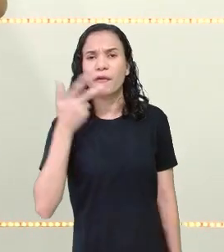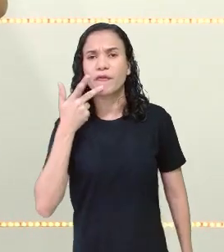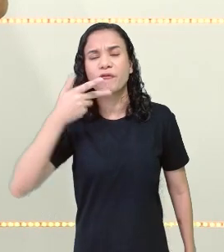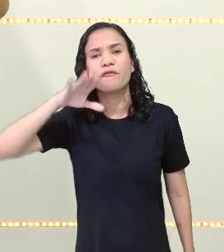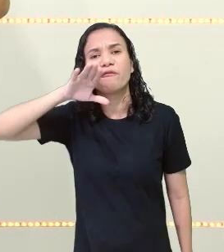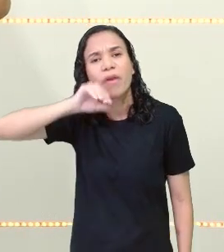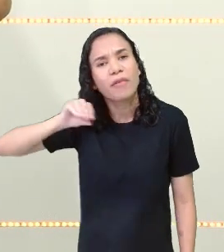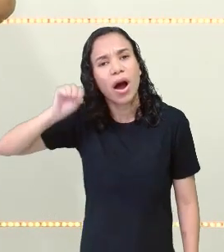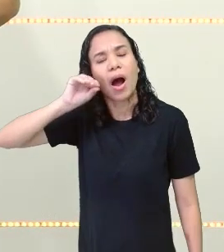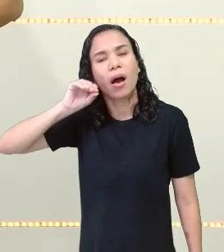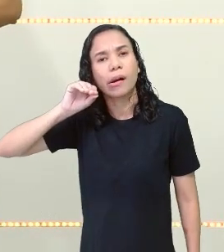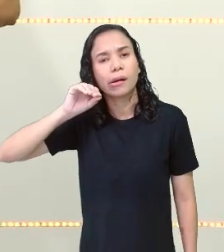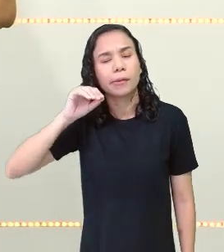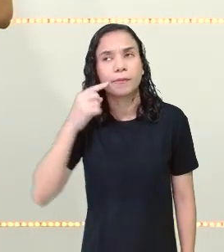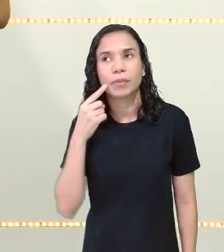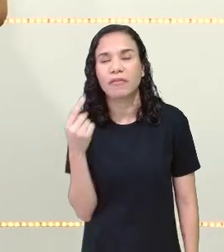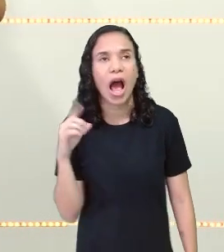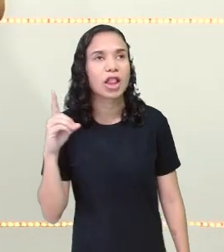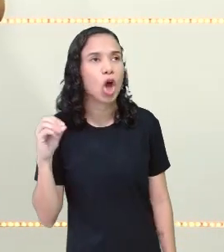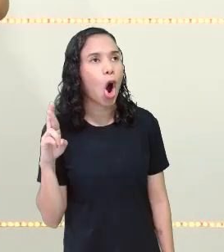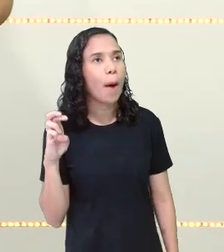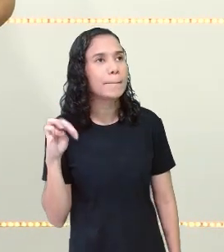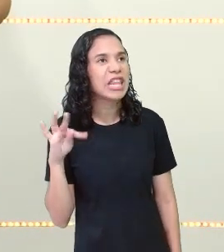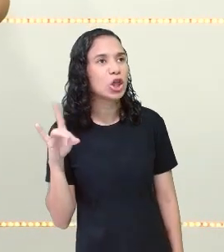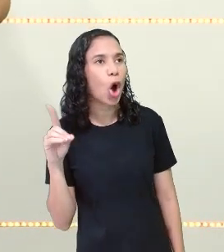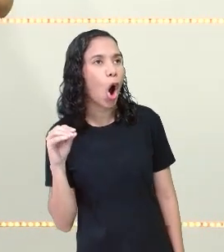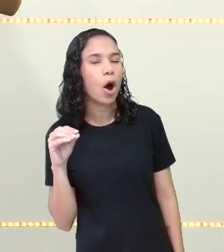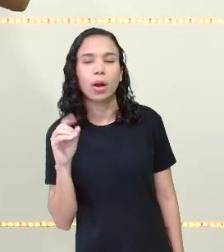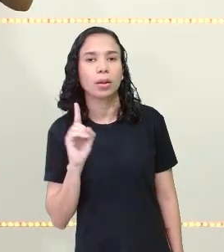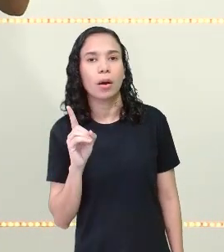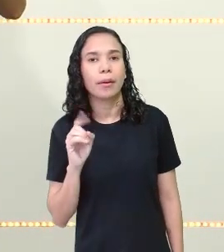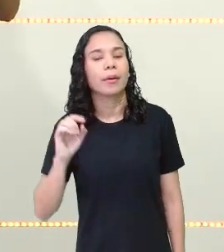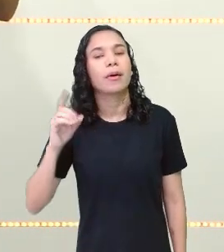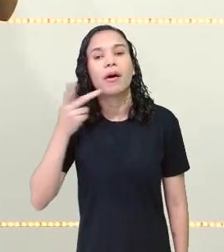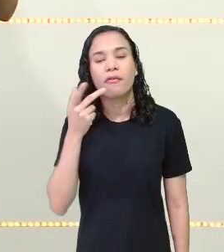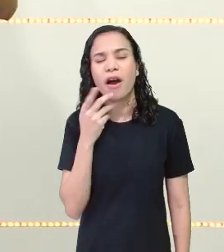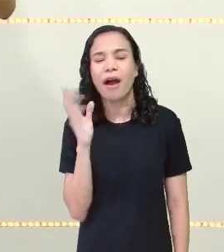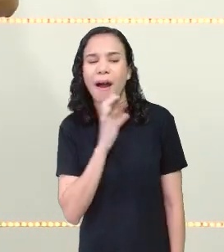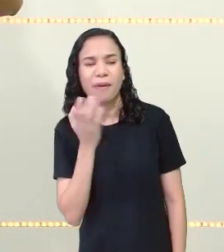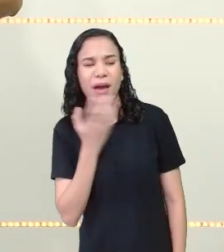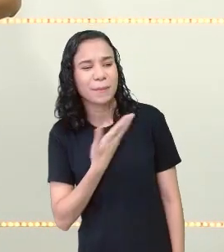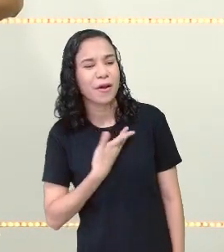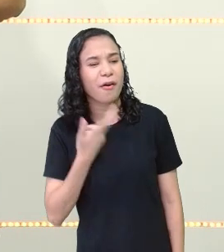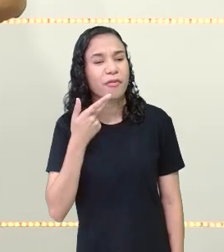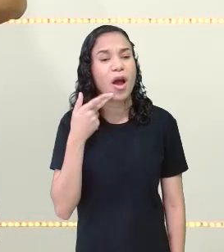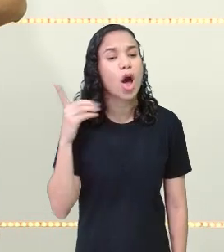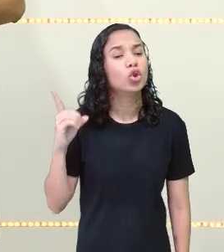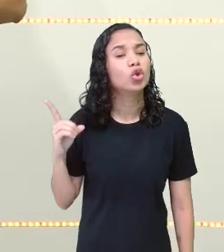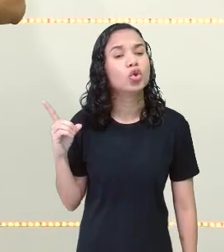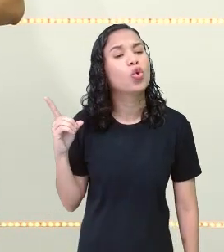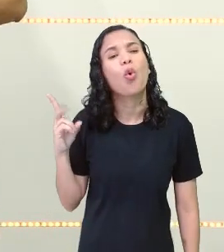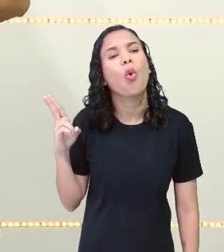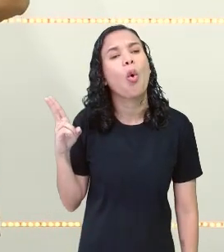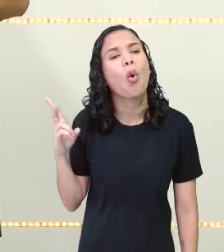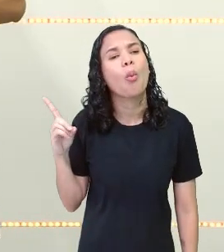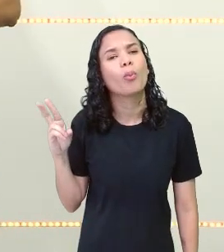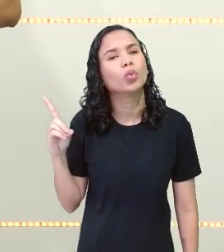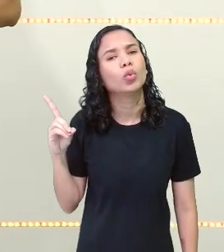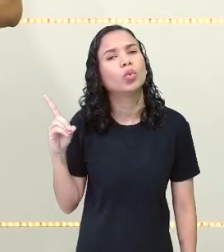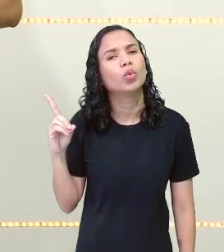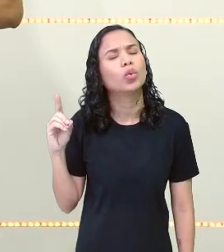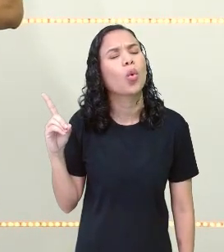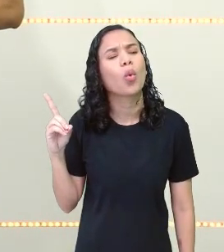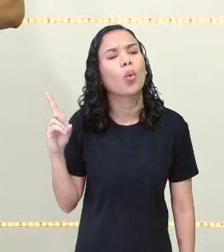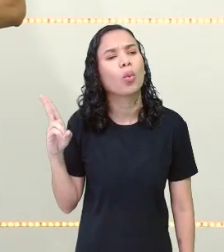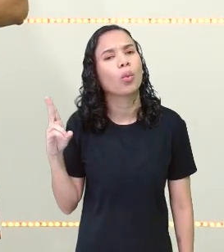falar, você fala dormindo? Não. Você fala rápido com os seus amigos. Ah, ele já foi dormir, já está dormindo.